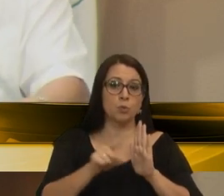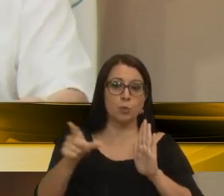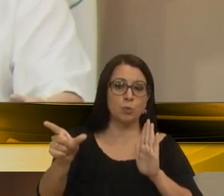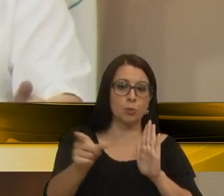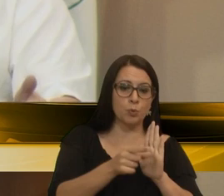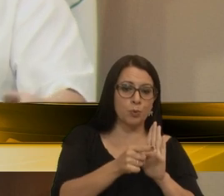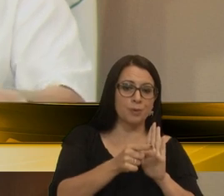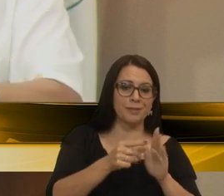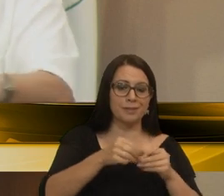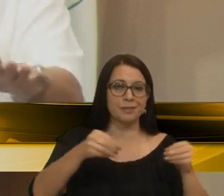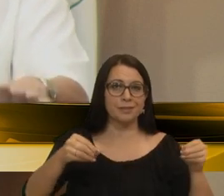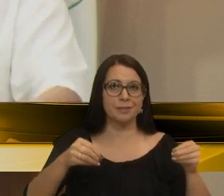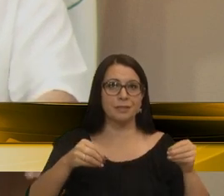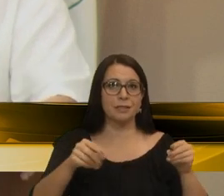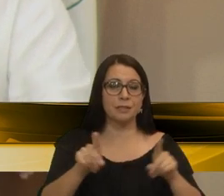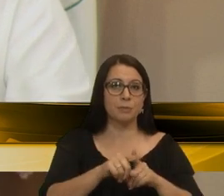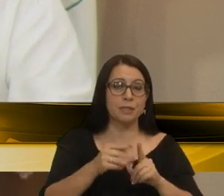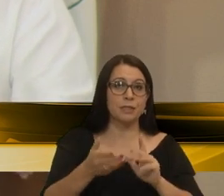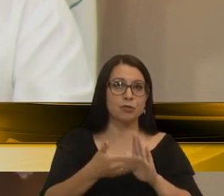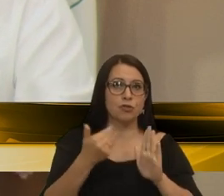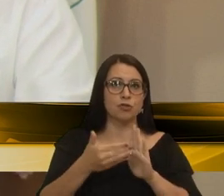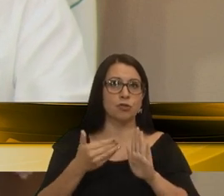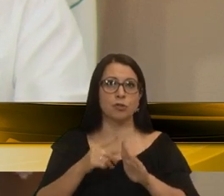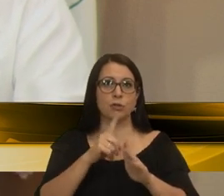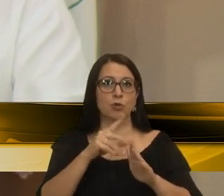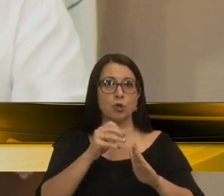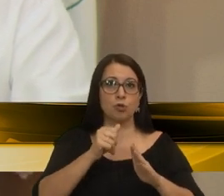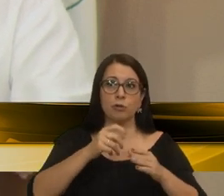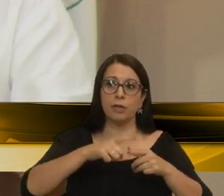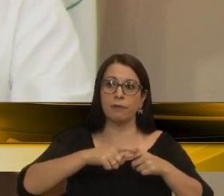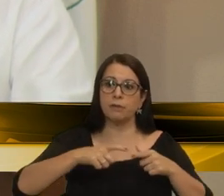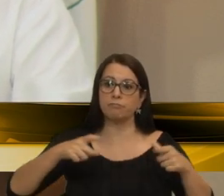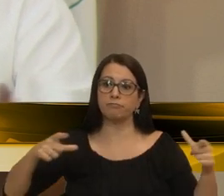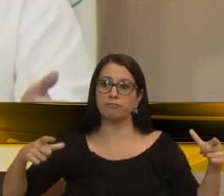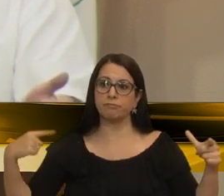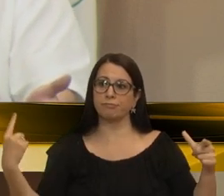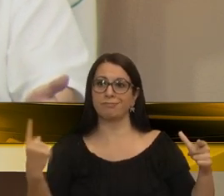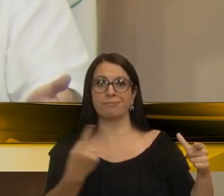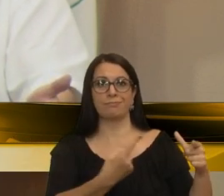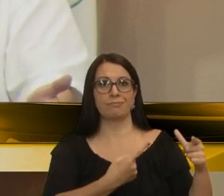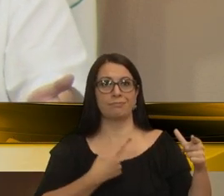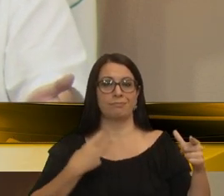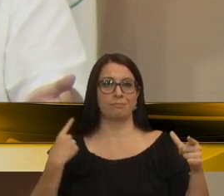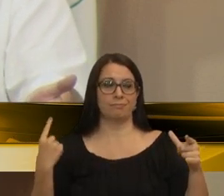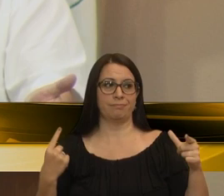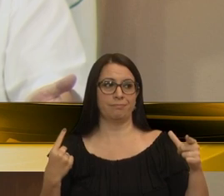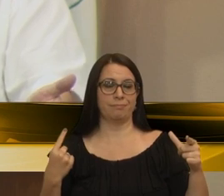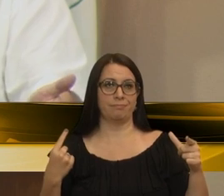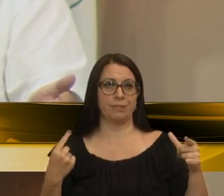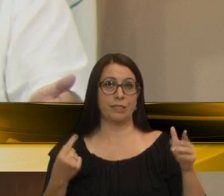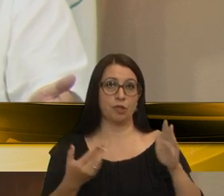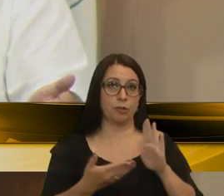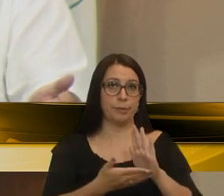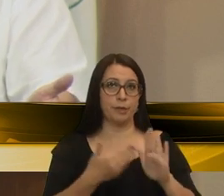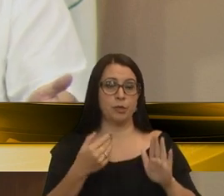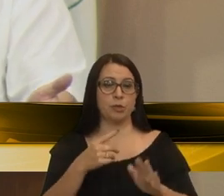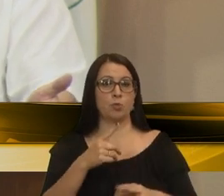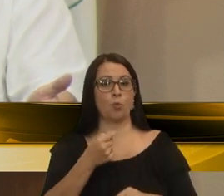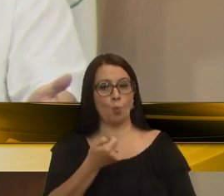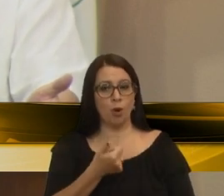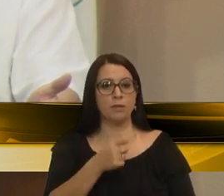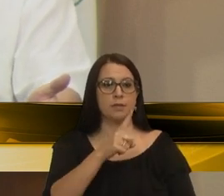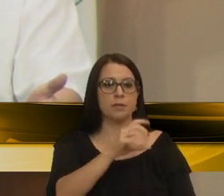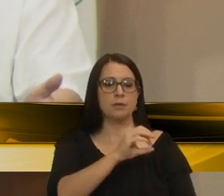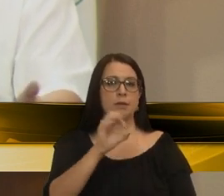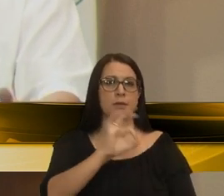se eliminando totalmente a zona de expansão urbana. Se eliminou praticamente 100% da